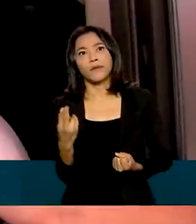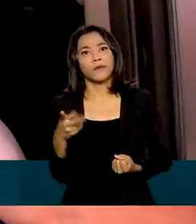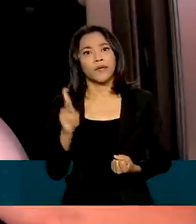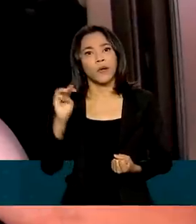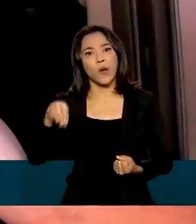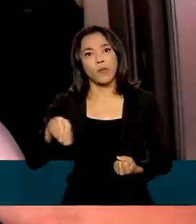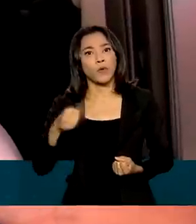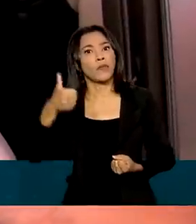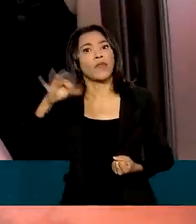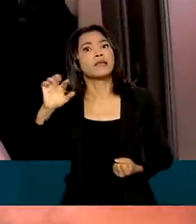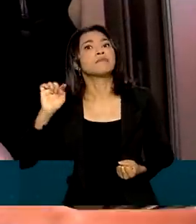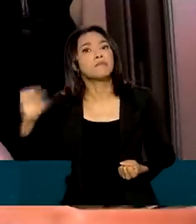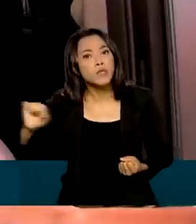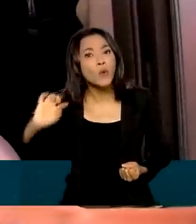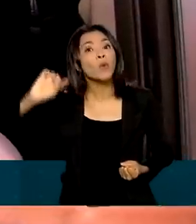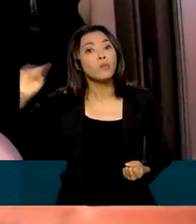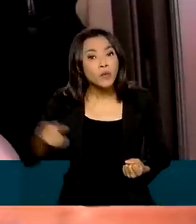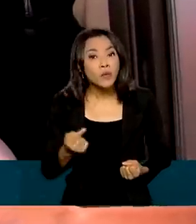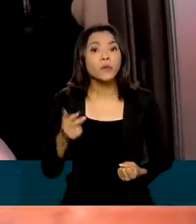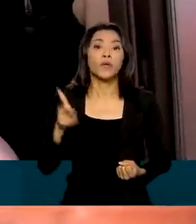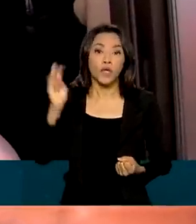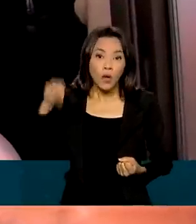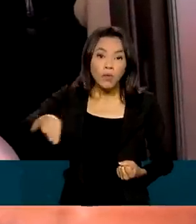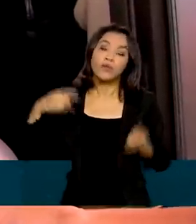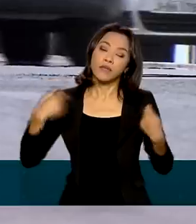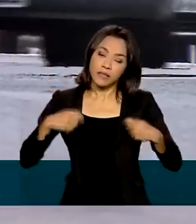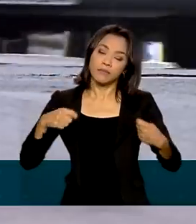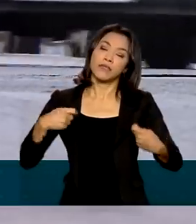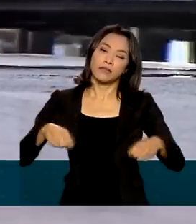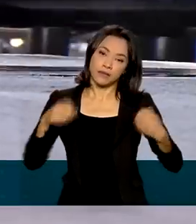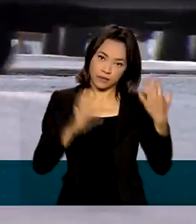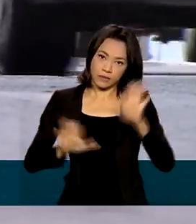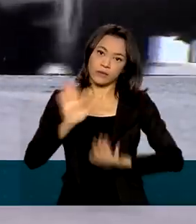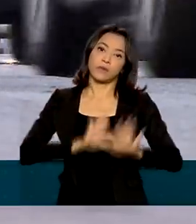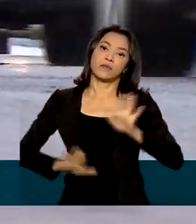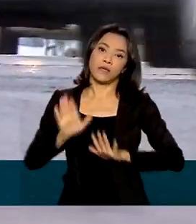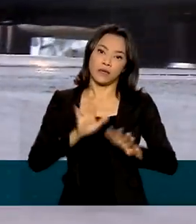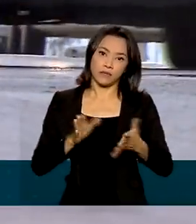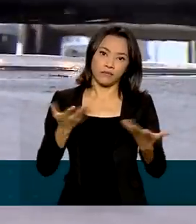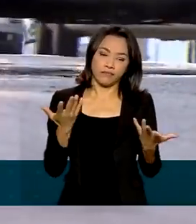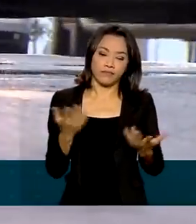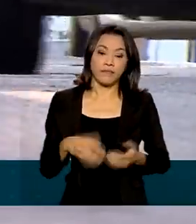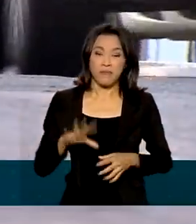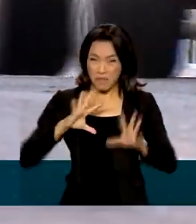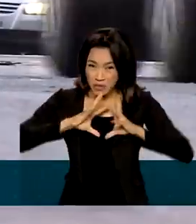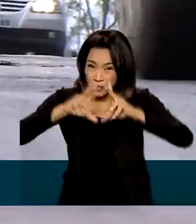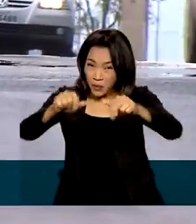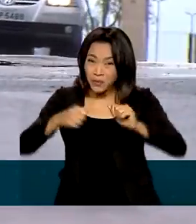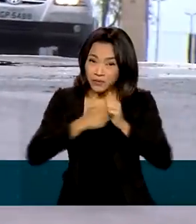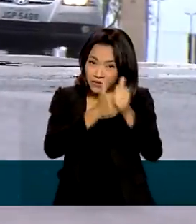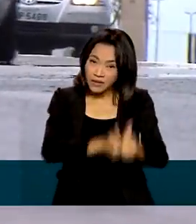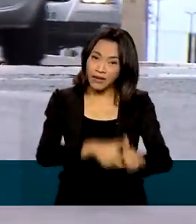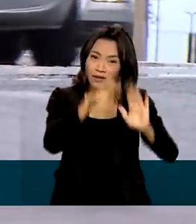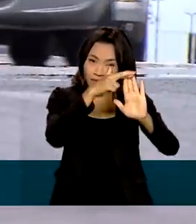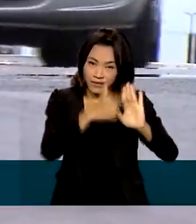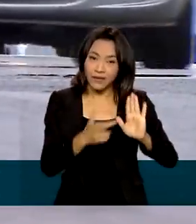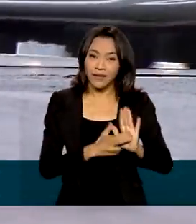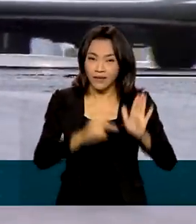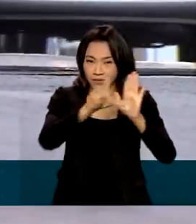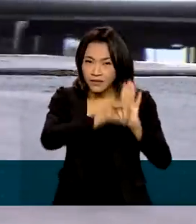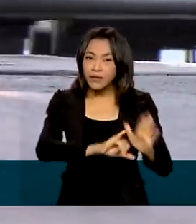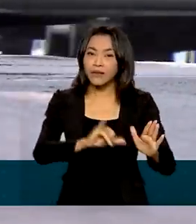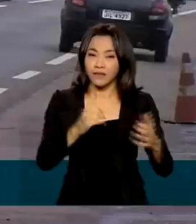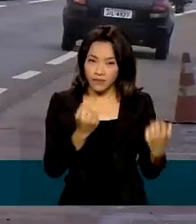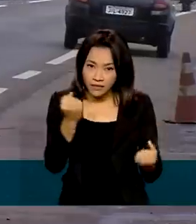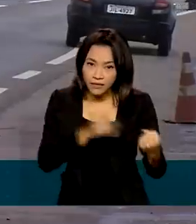10 mil quilômetros ou mil, tem que ter esse cuidado, entendeu? Mas nem todos os motoristas seguem a legislação e as regras de